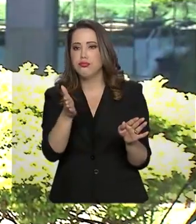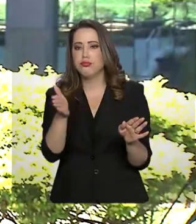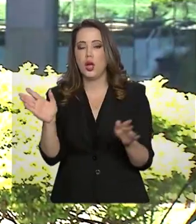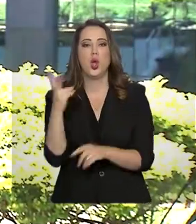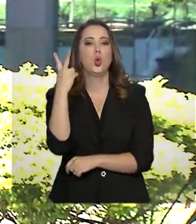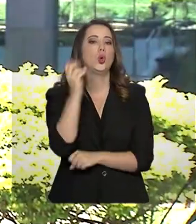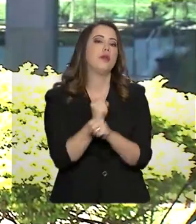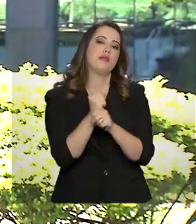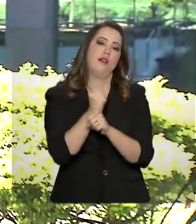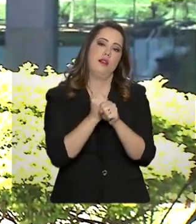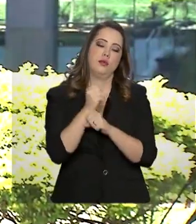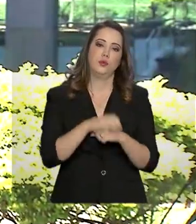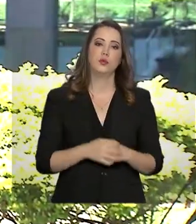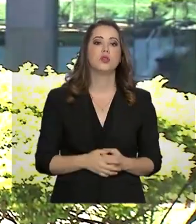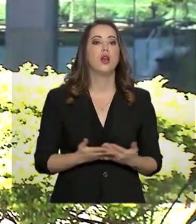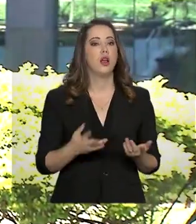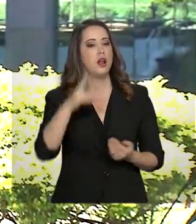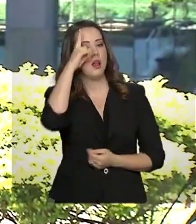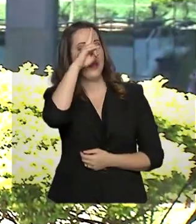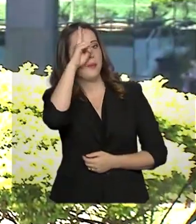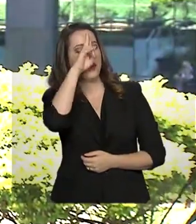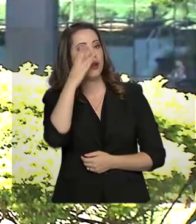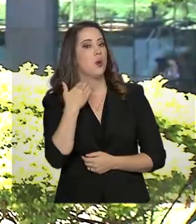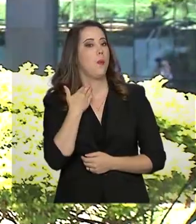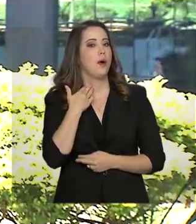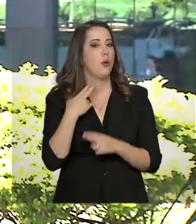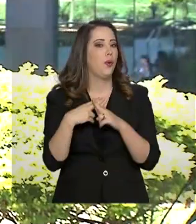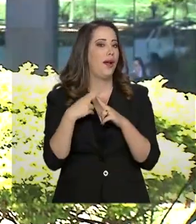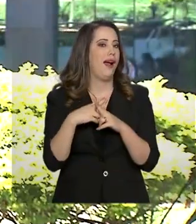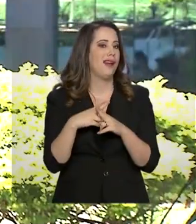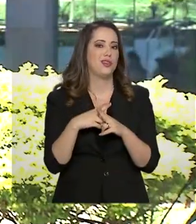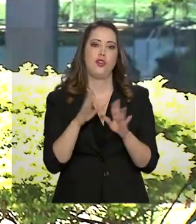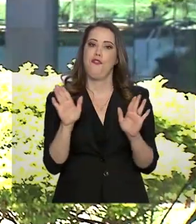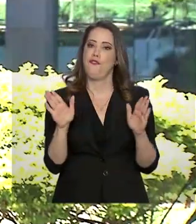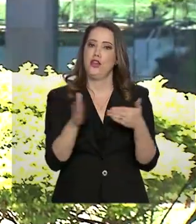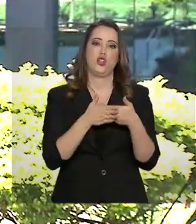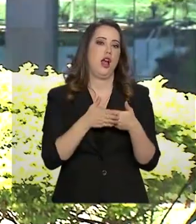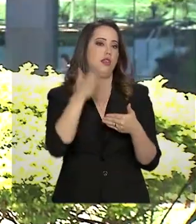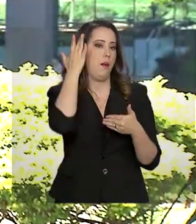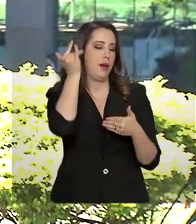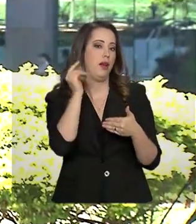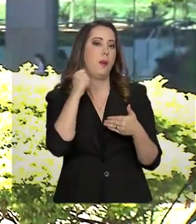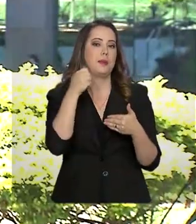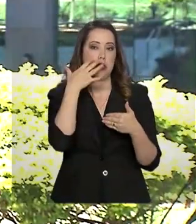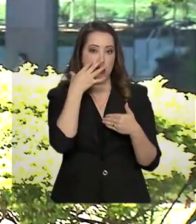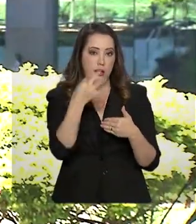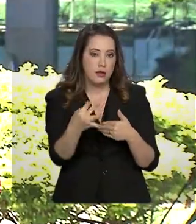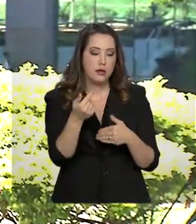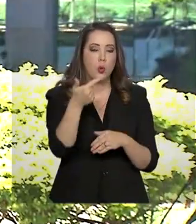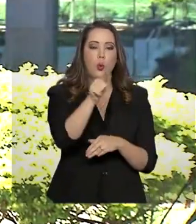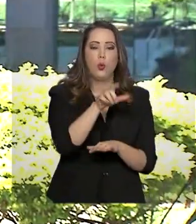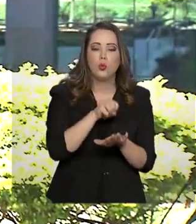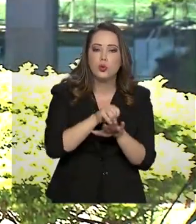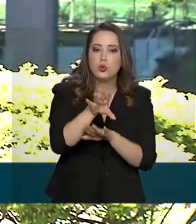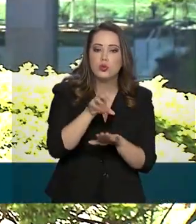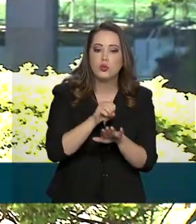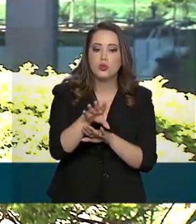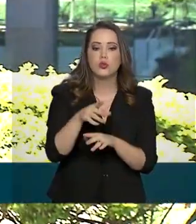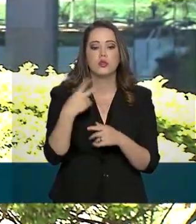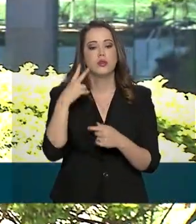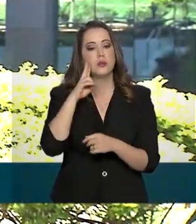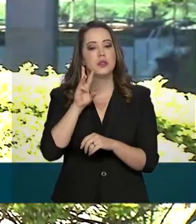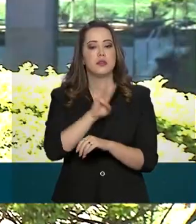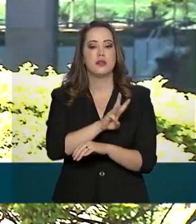Lembrando que amanhã os bancos não funcionam, então é preciso estar atento. Outras informações é só acessar a página do